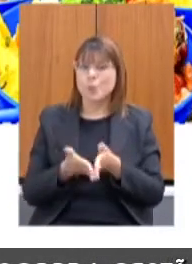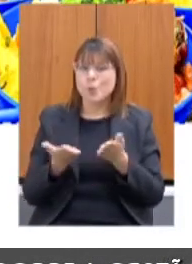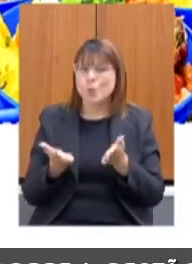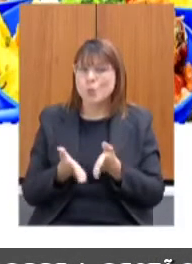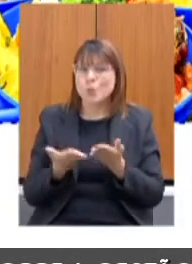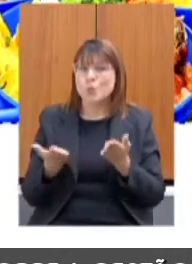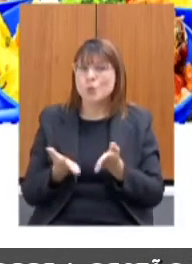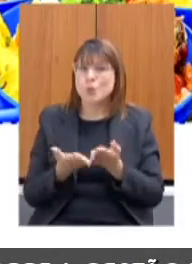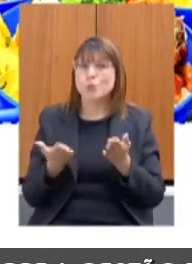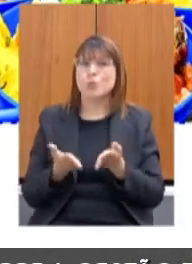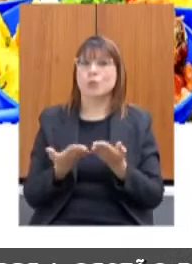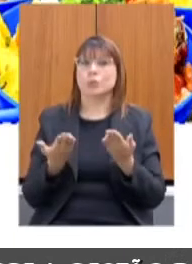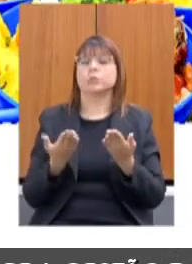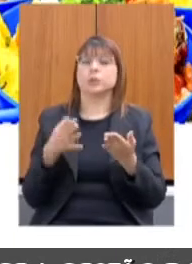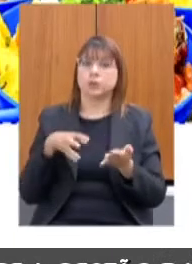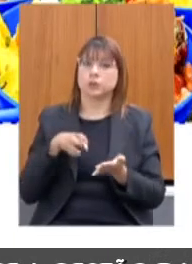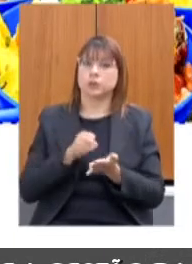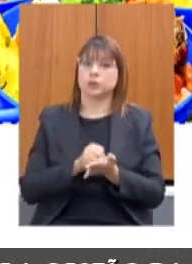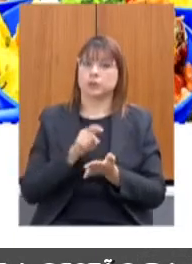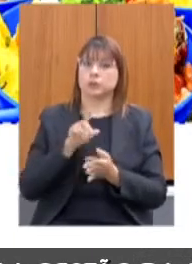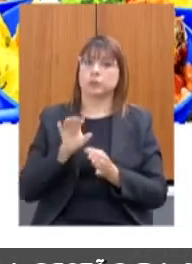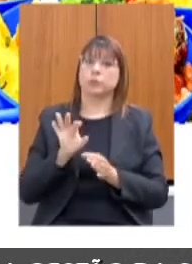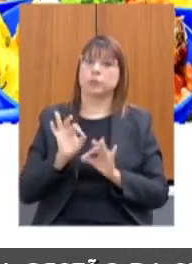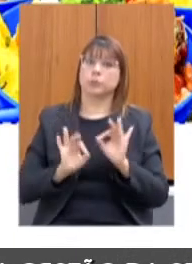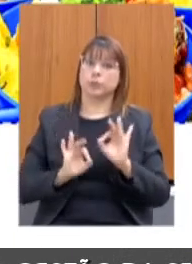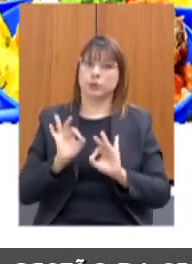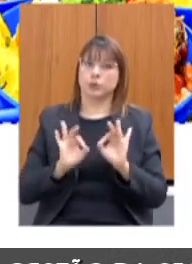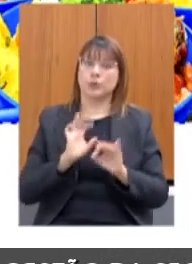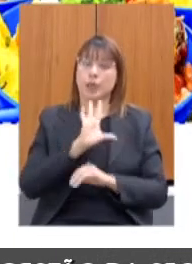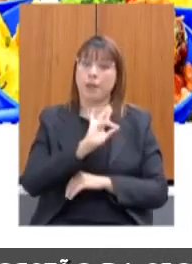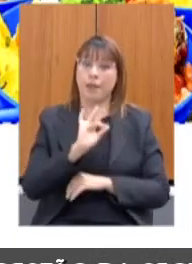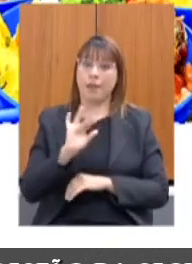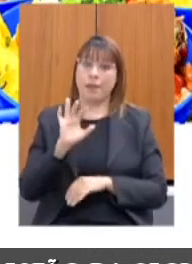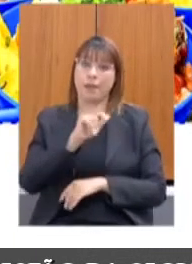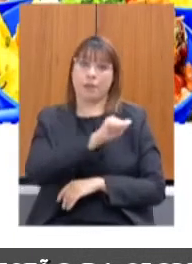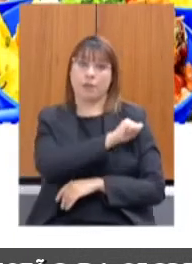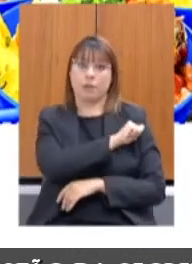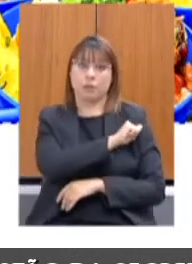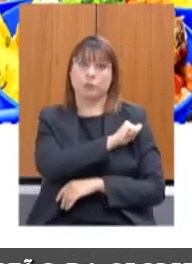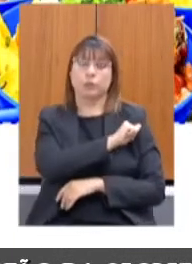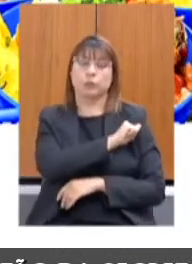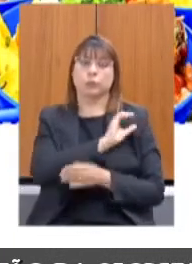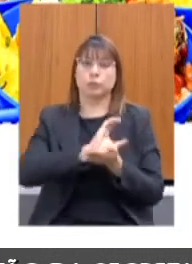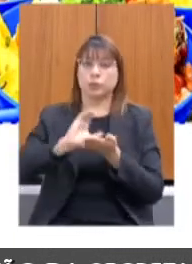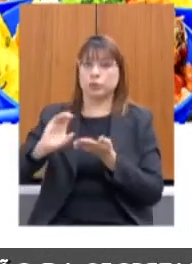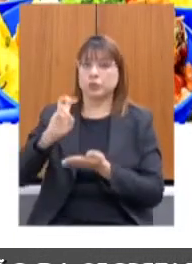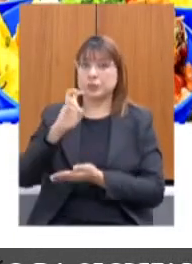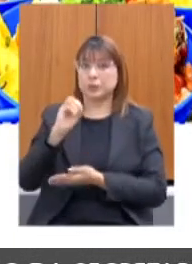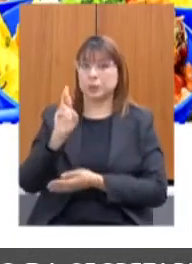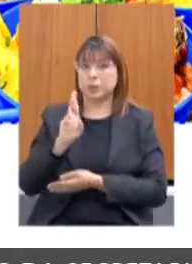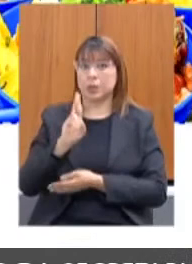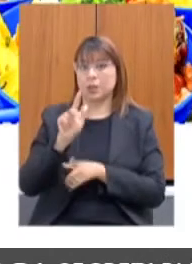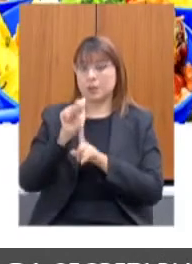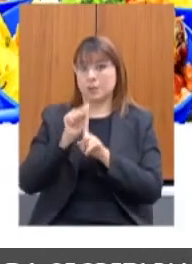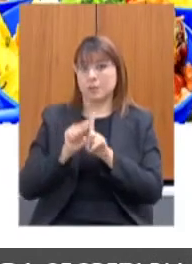pobres cadastradas nesse programa. Para cada aluno, nós transferimos 50 reais por mês,